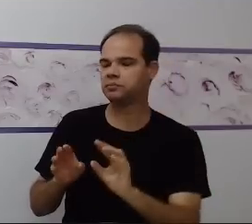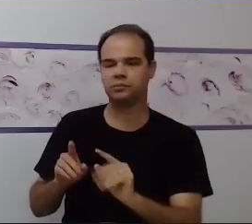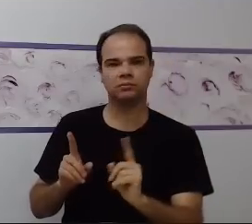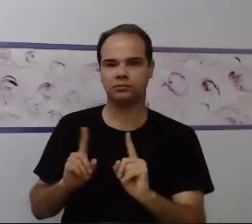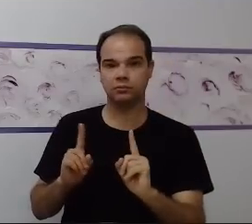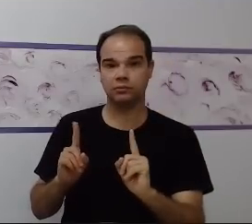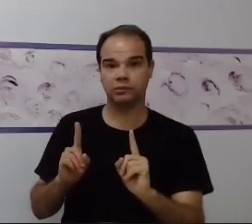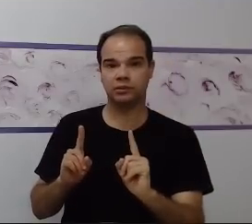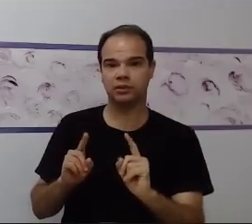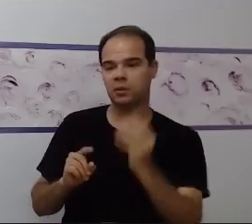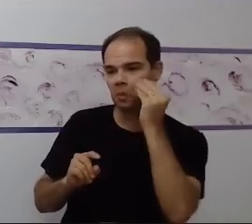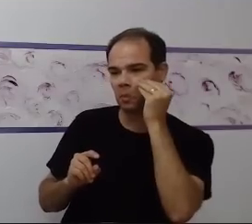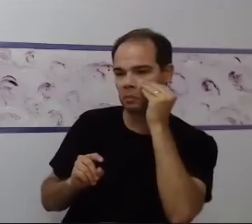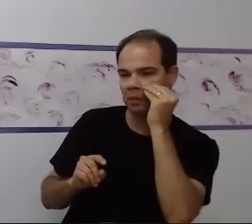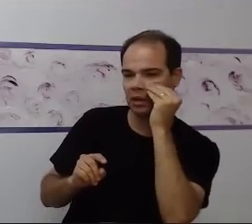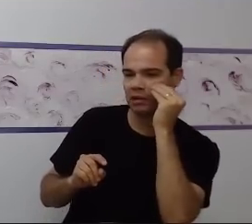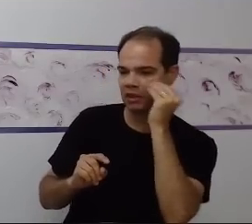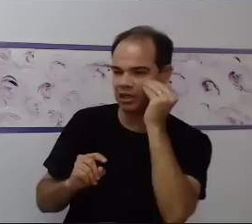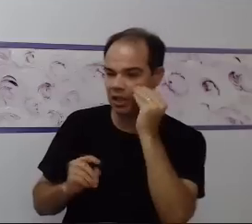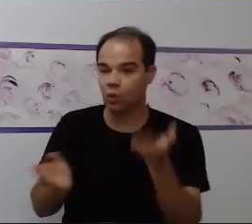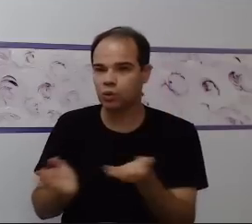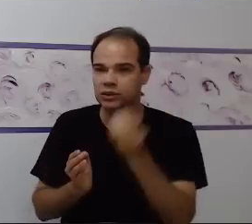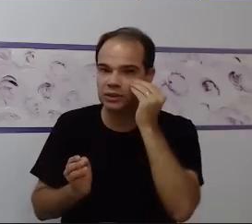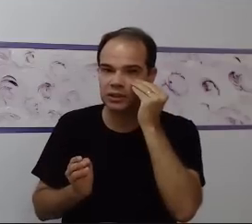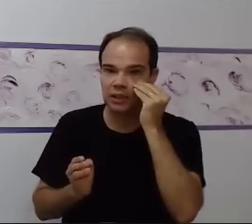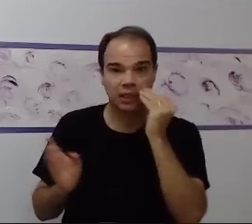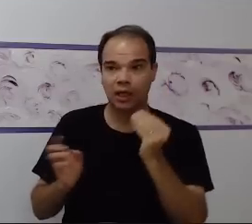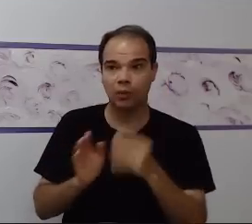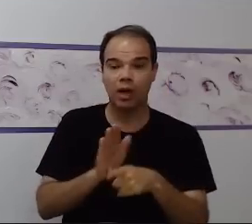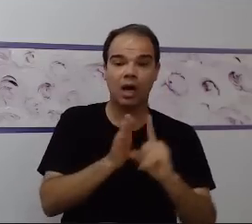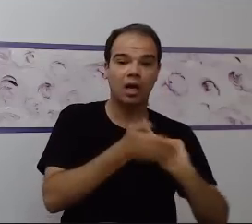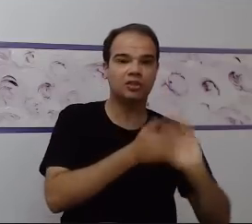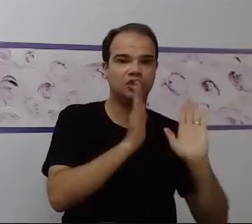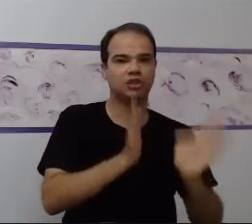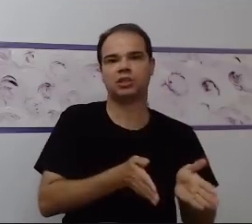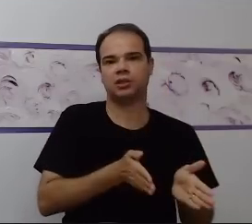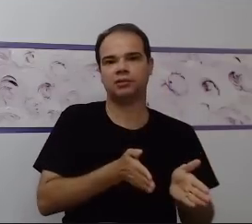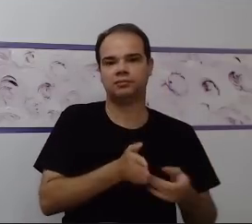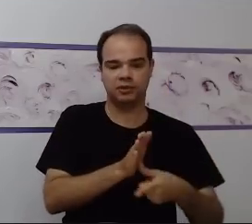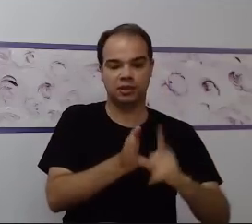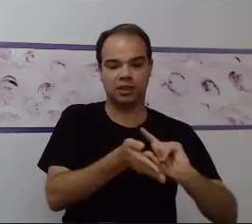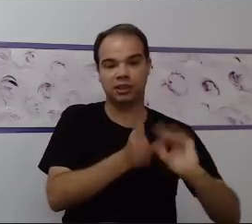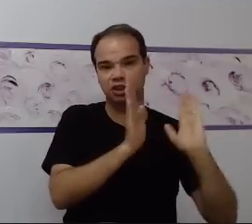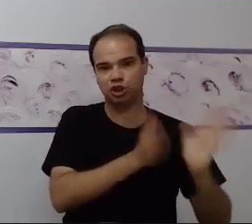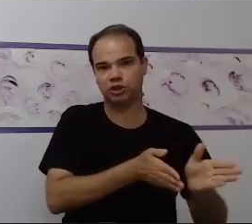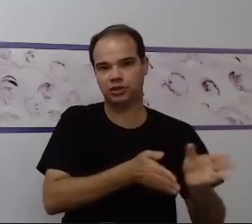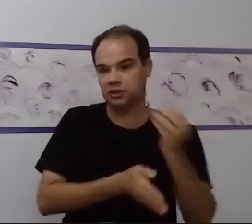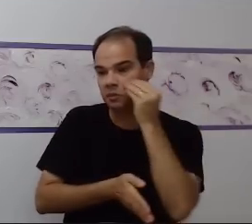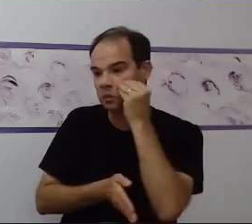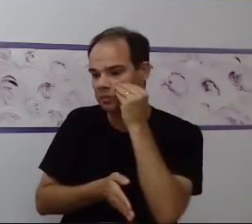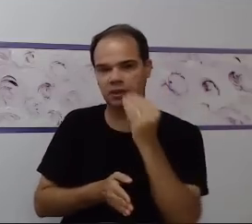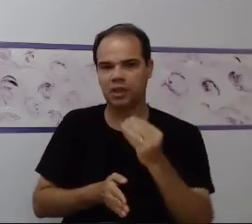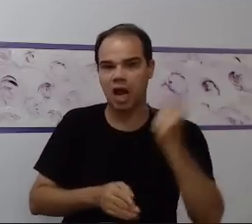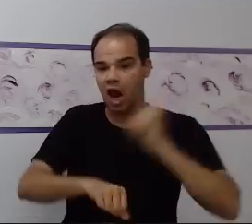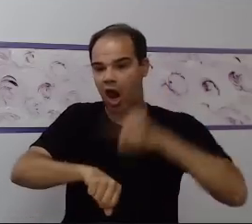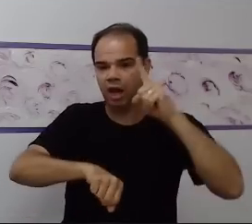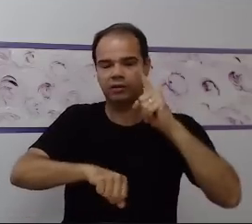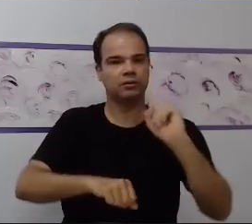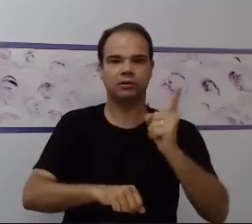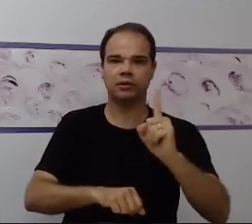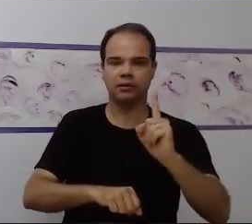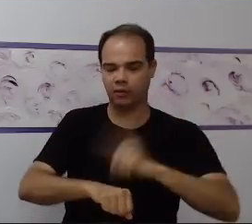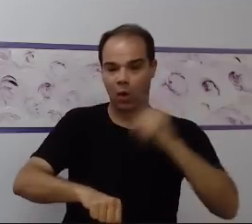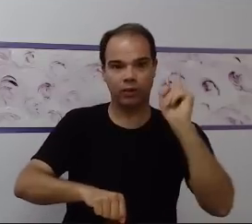testando. Eu tenho que chegar com uma situação de um parâmetro de desenvolvimento totalmente baseada no